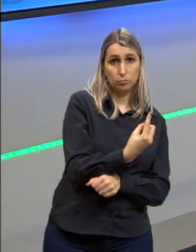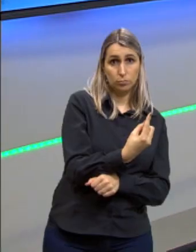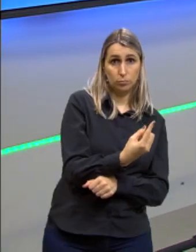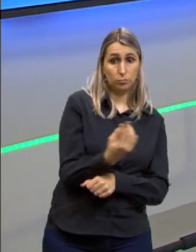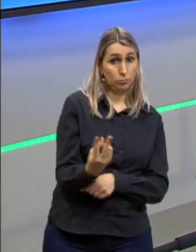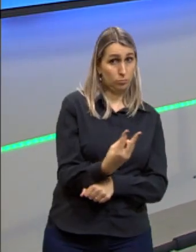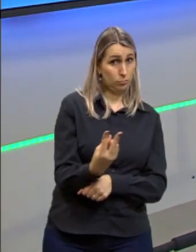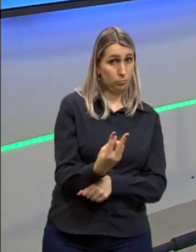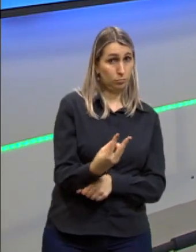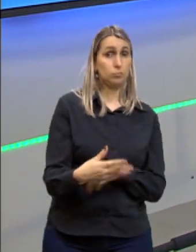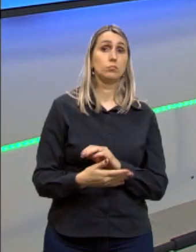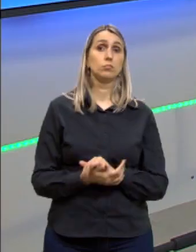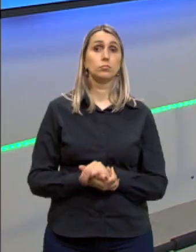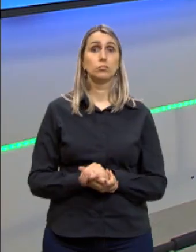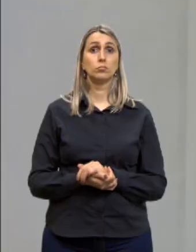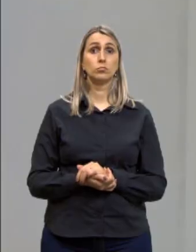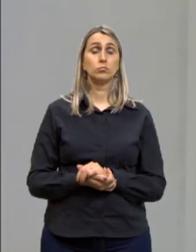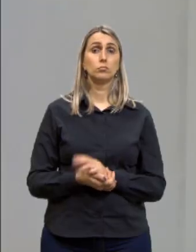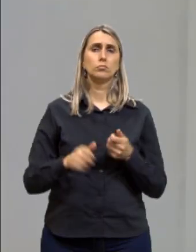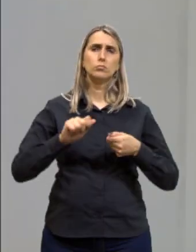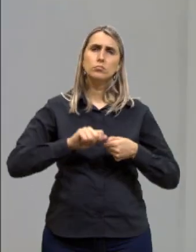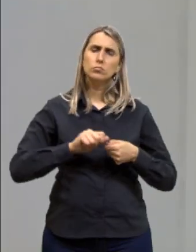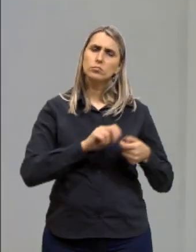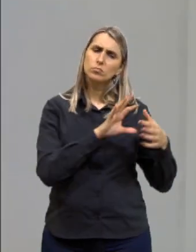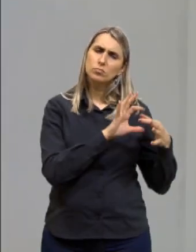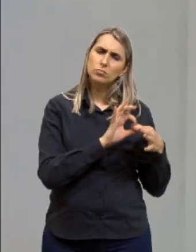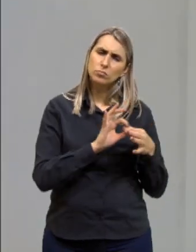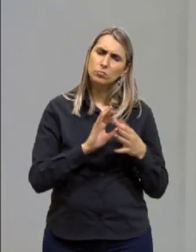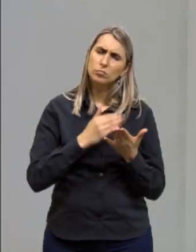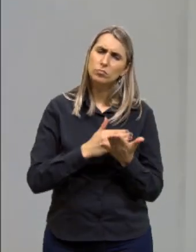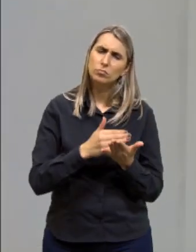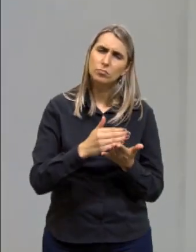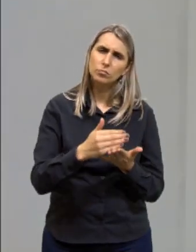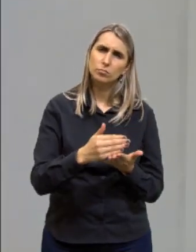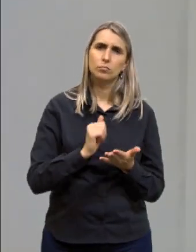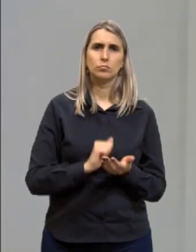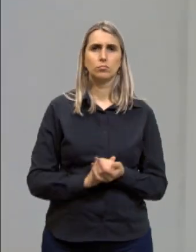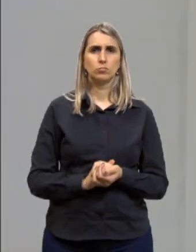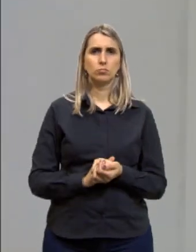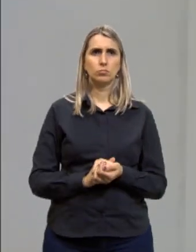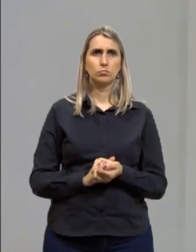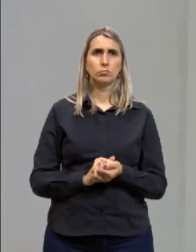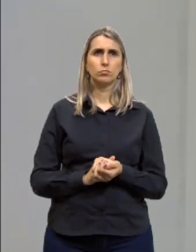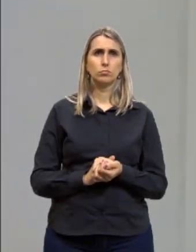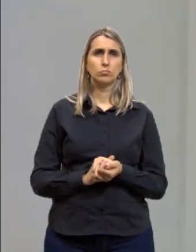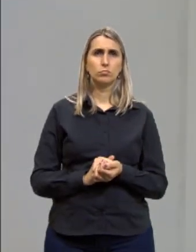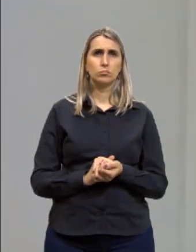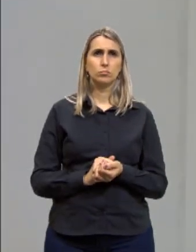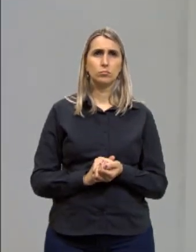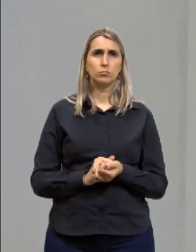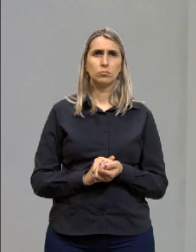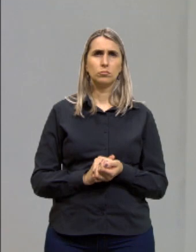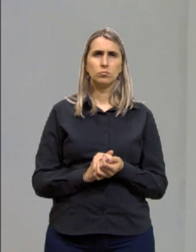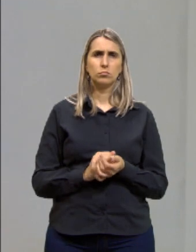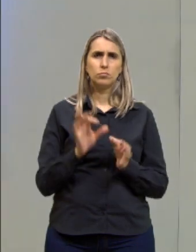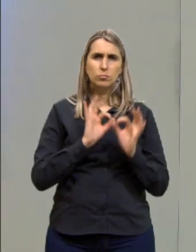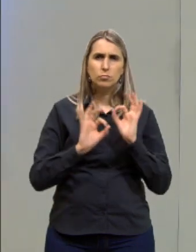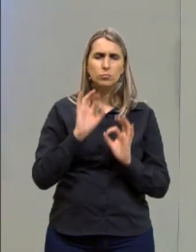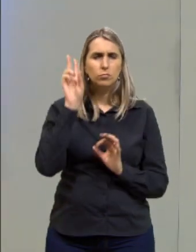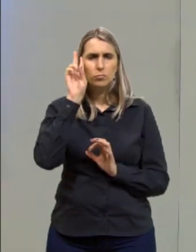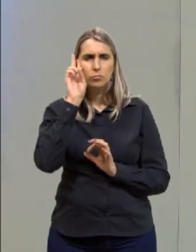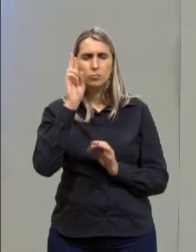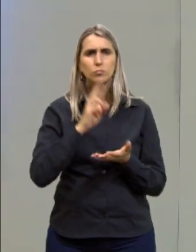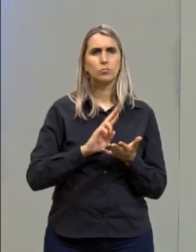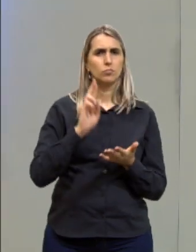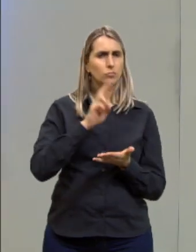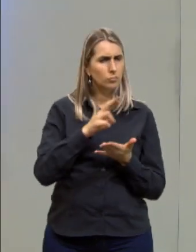Então, olha só. Fiz um contexto inicial. Por exemplo, ah, dava pra encaixar a história lá na